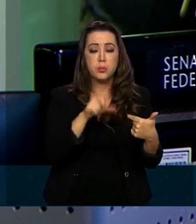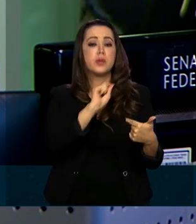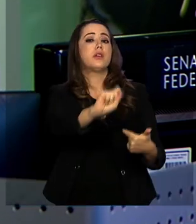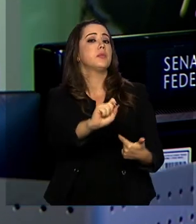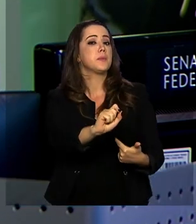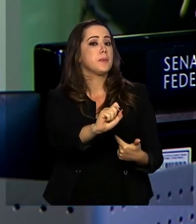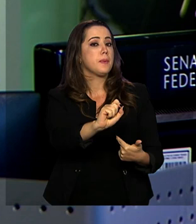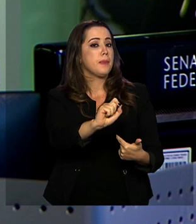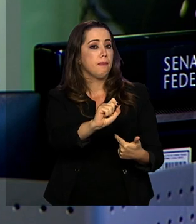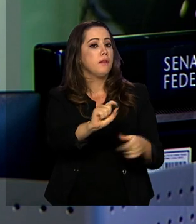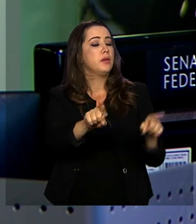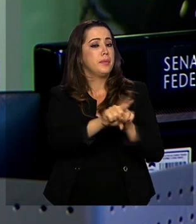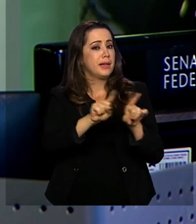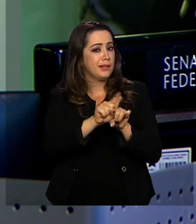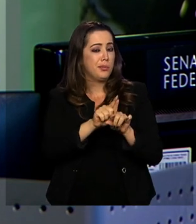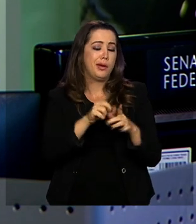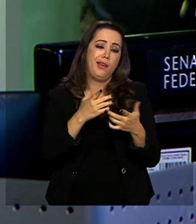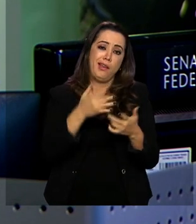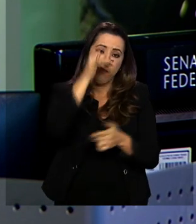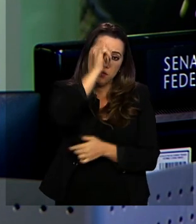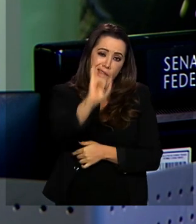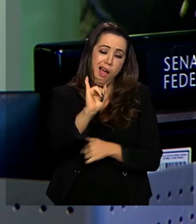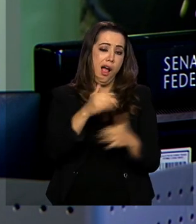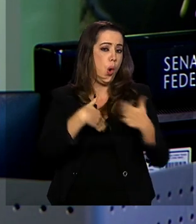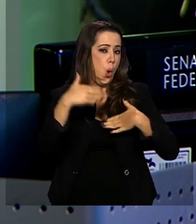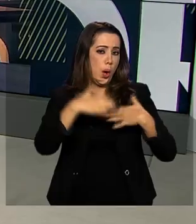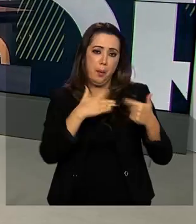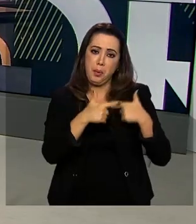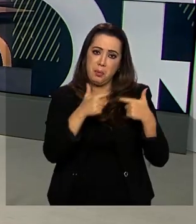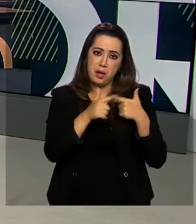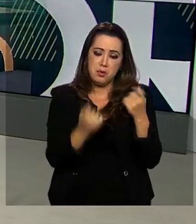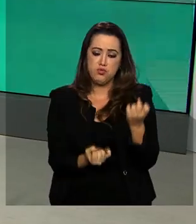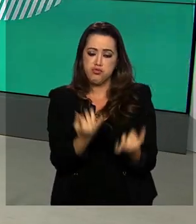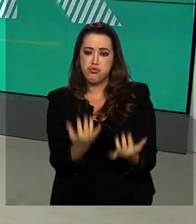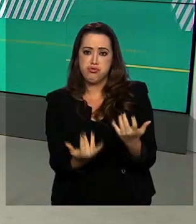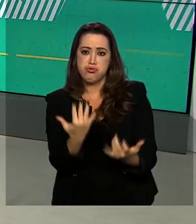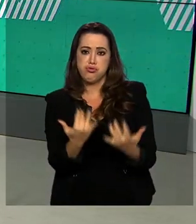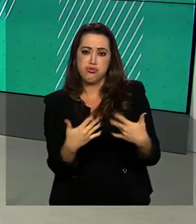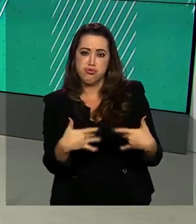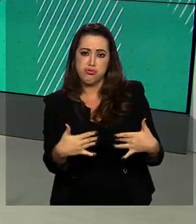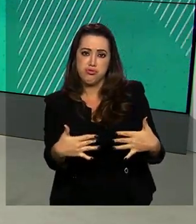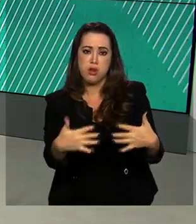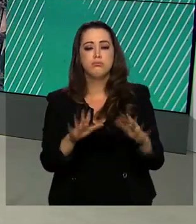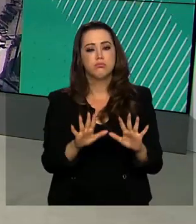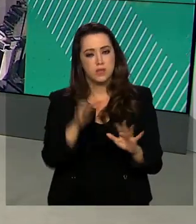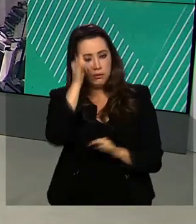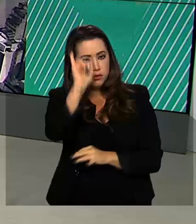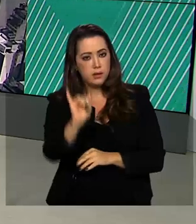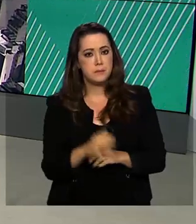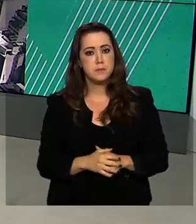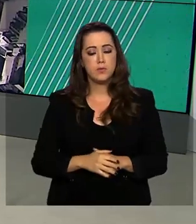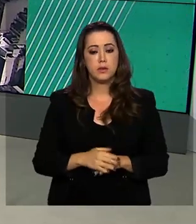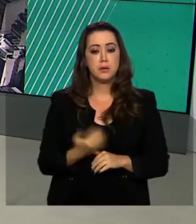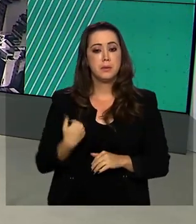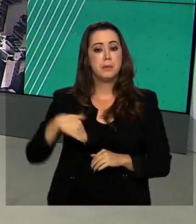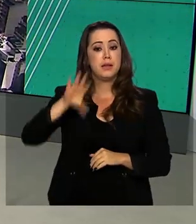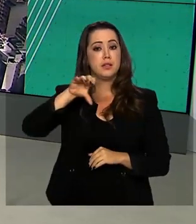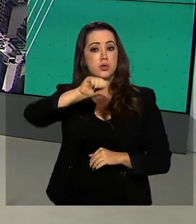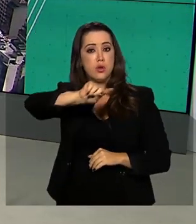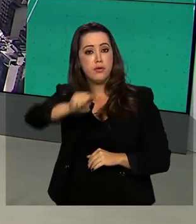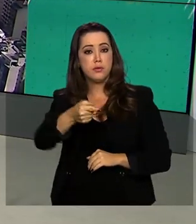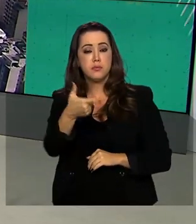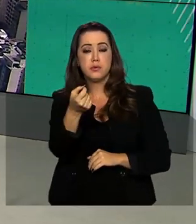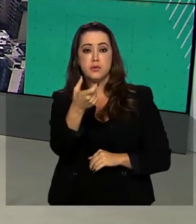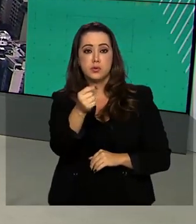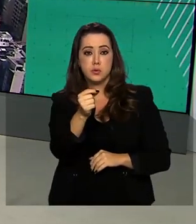deter também qualquer avanço das queimadas. Mais de 9.200 leitos de UTI